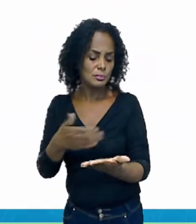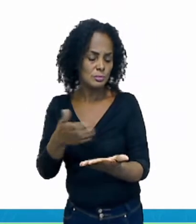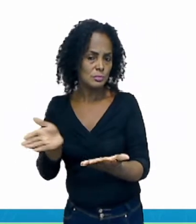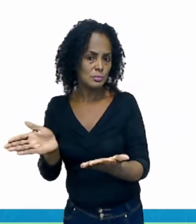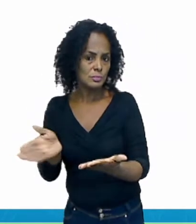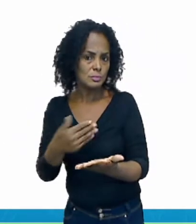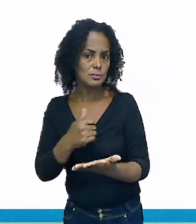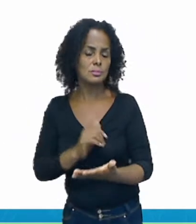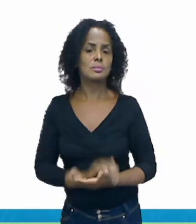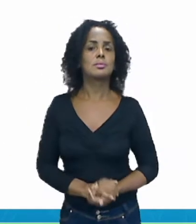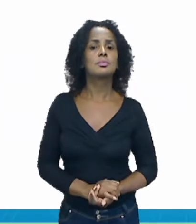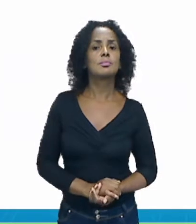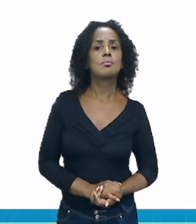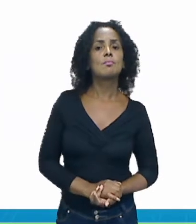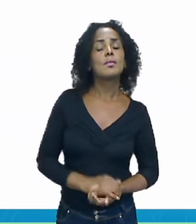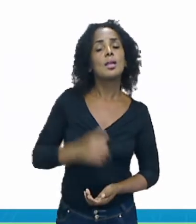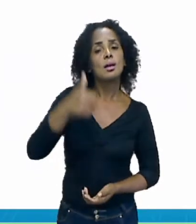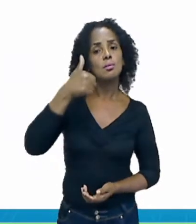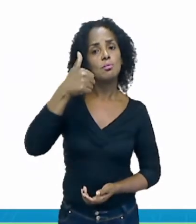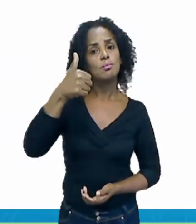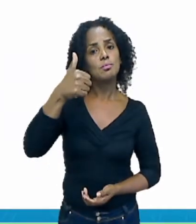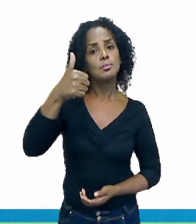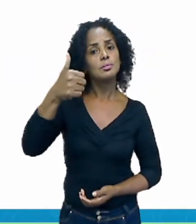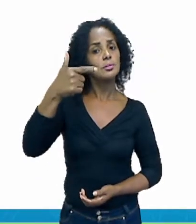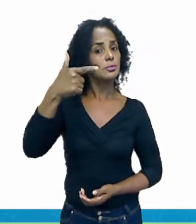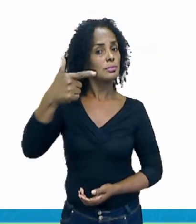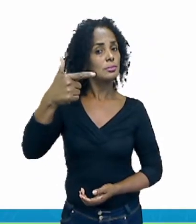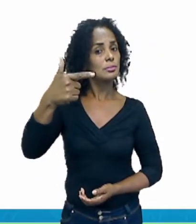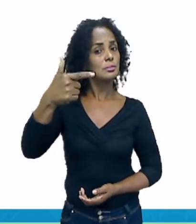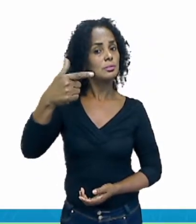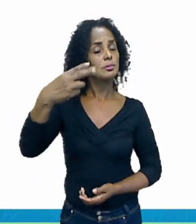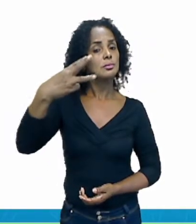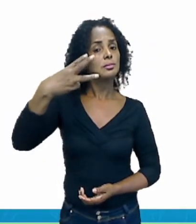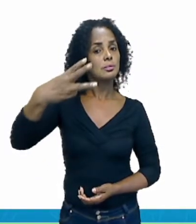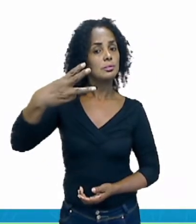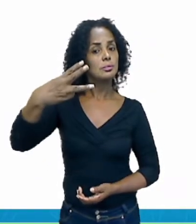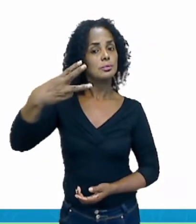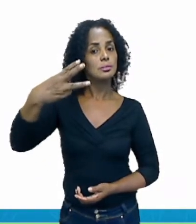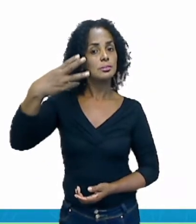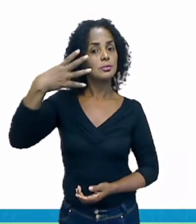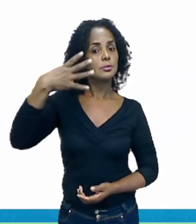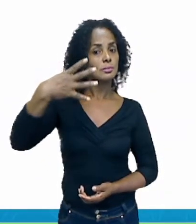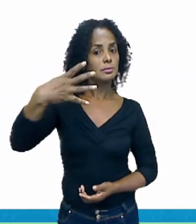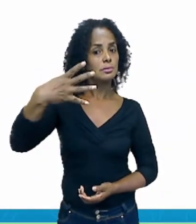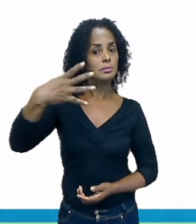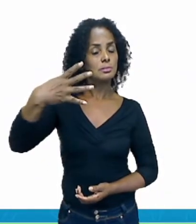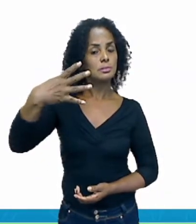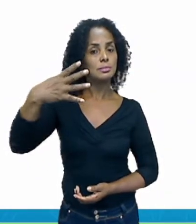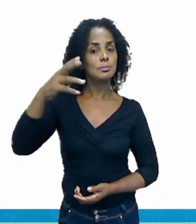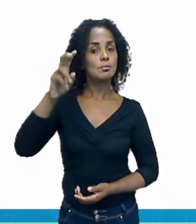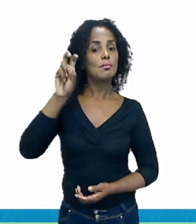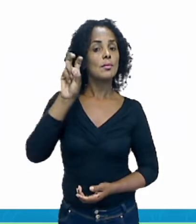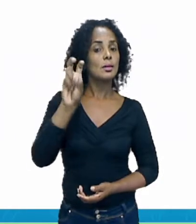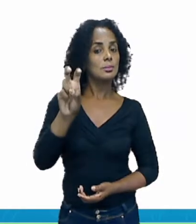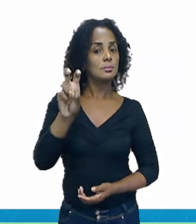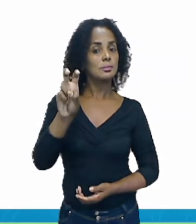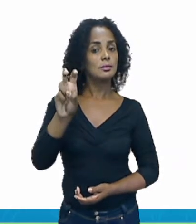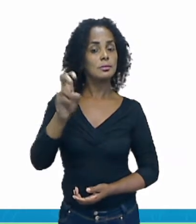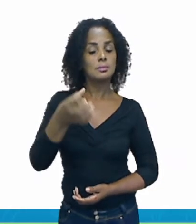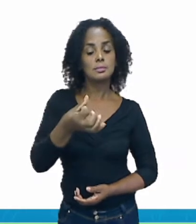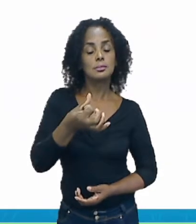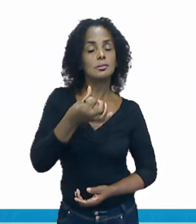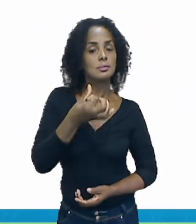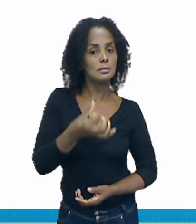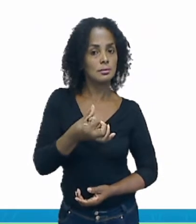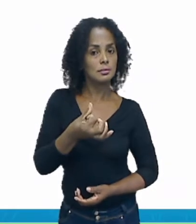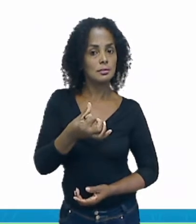nós vamos contar, ó. Um, dois, três, quatro, cinco,